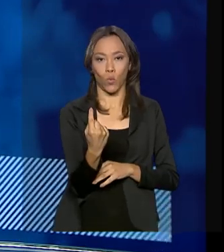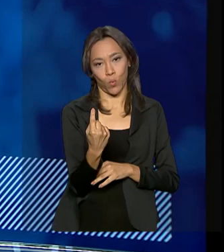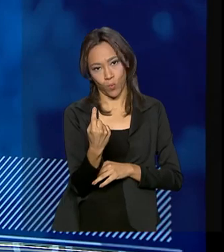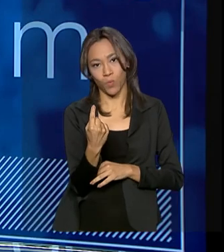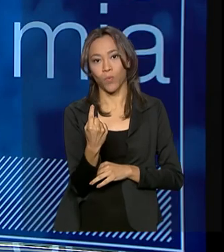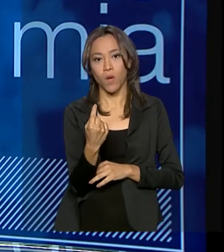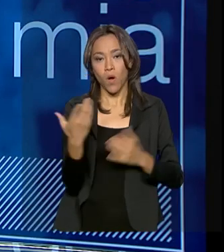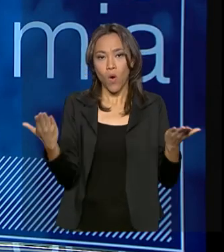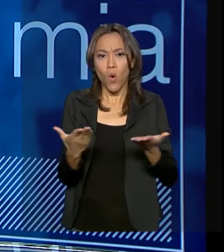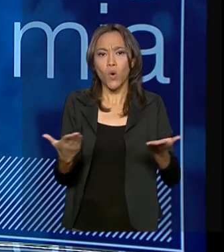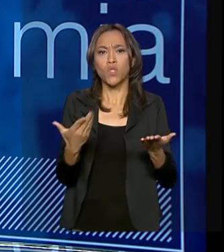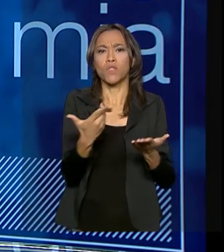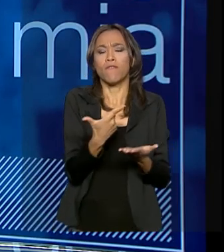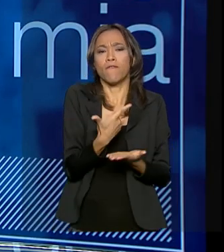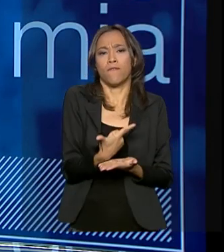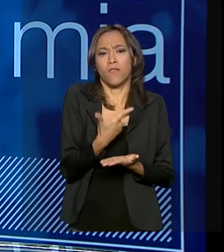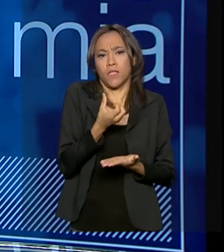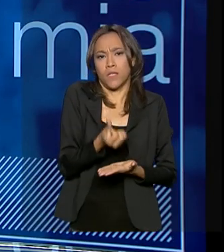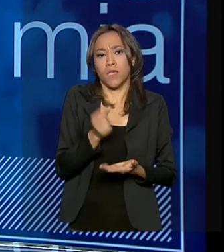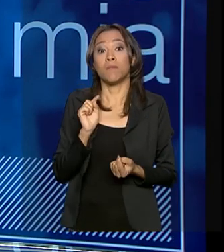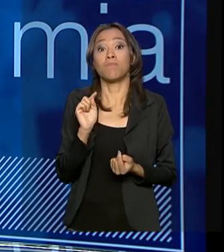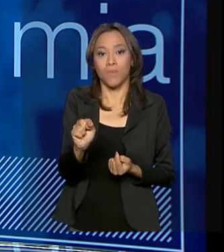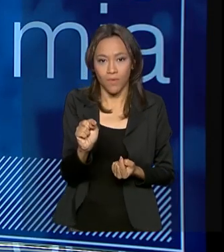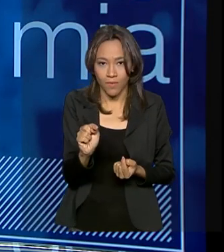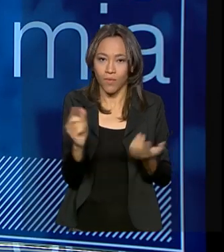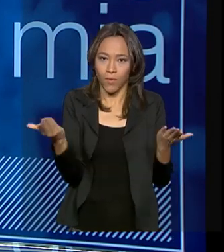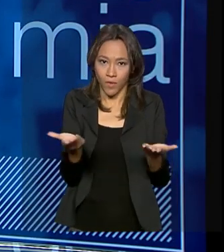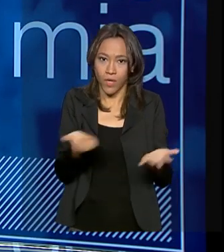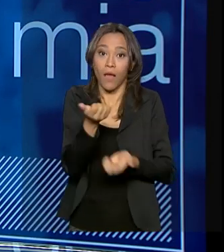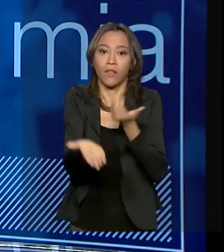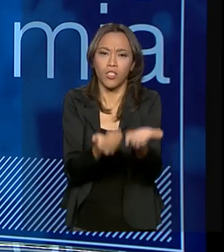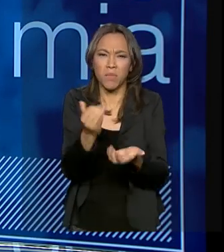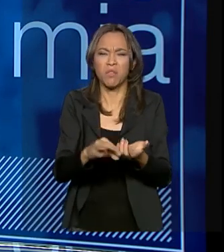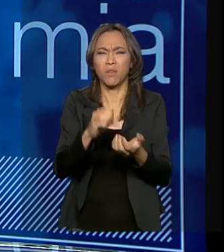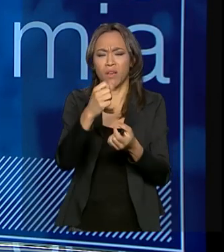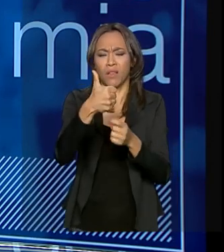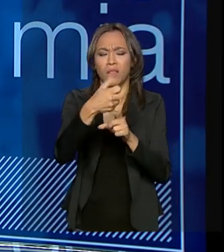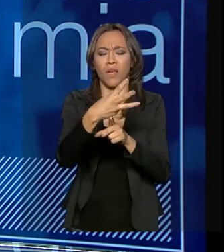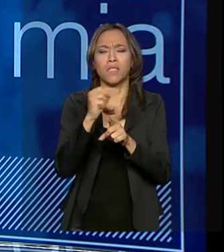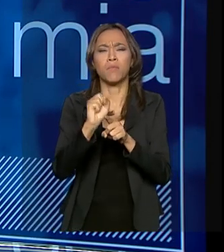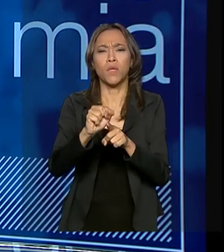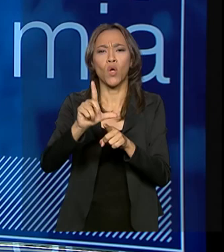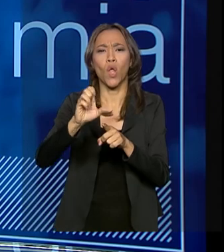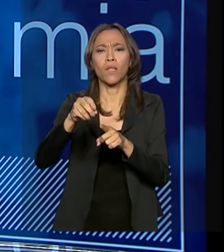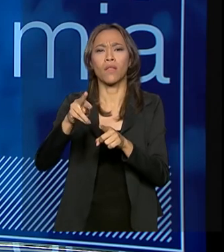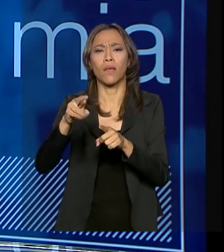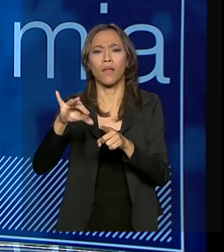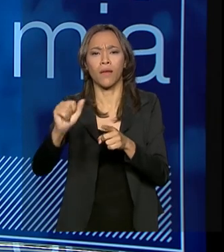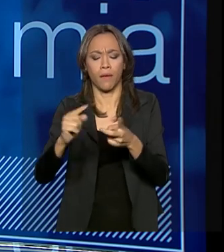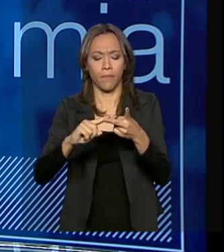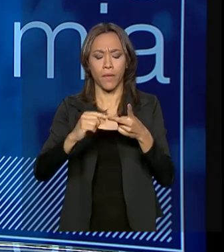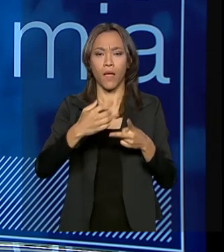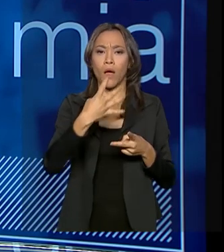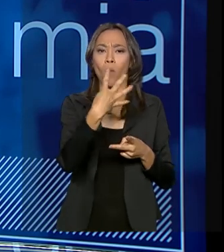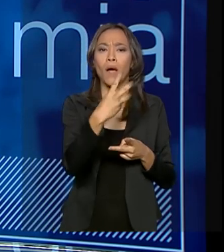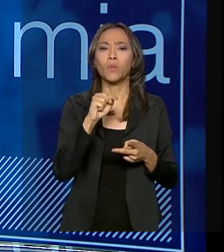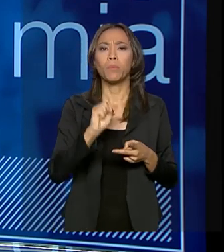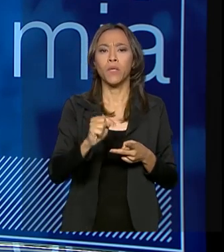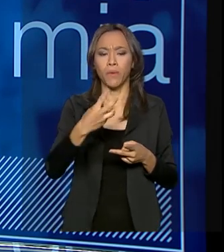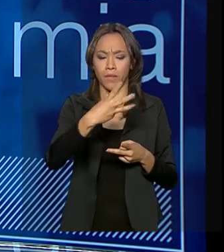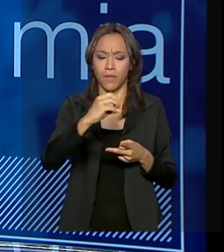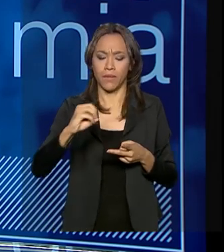hoje temos 26 mil pontos de venda. São 13 mil lotéricas, 4.300